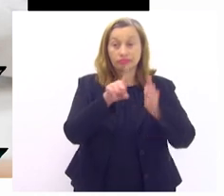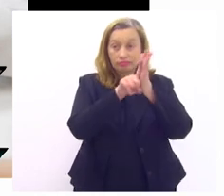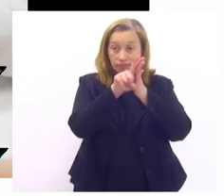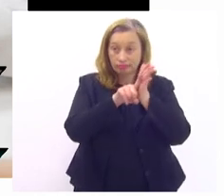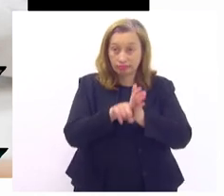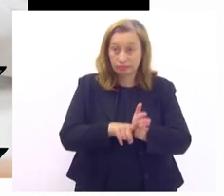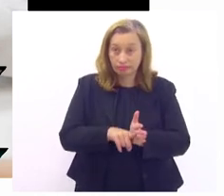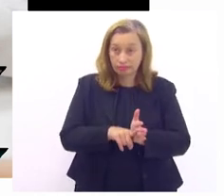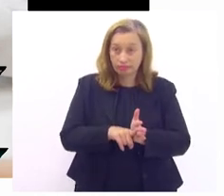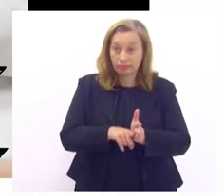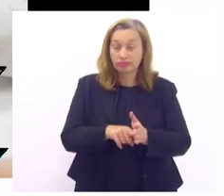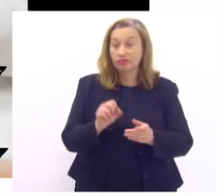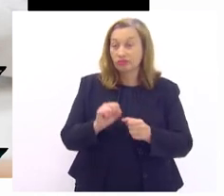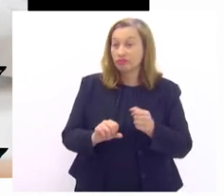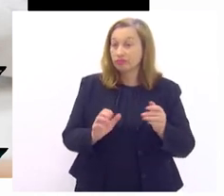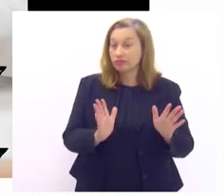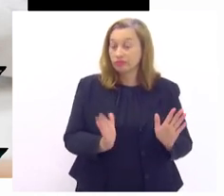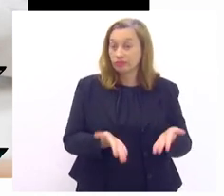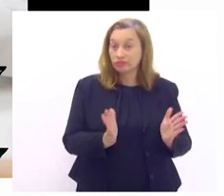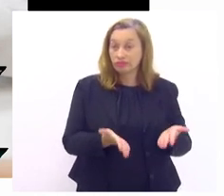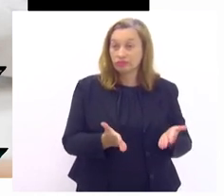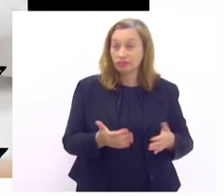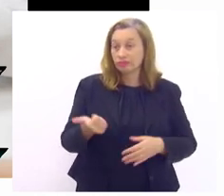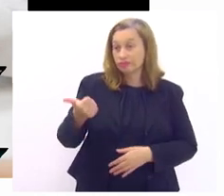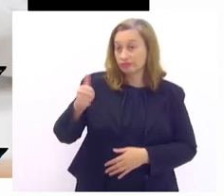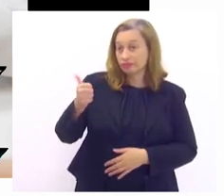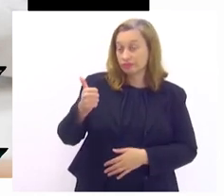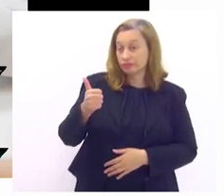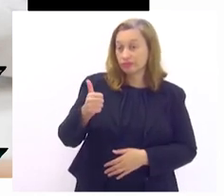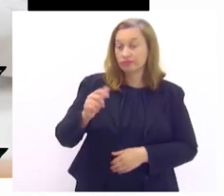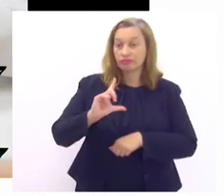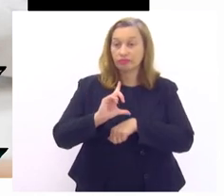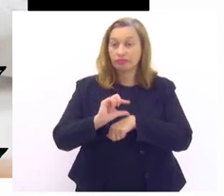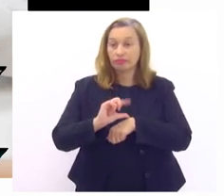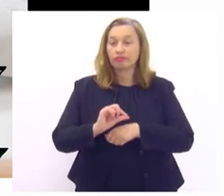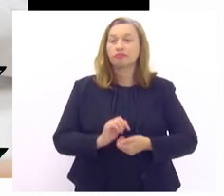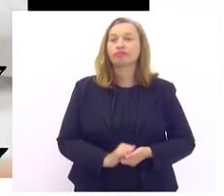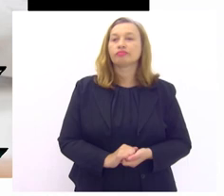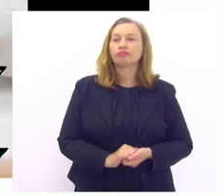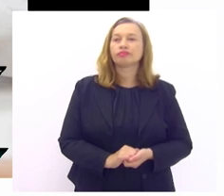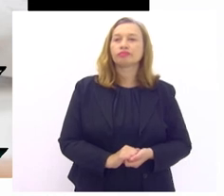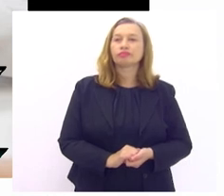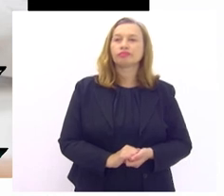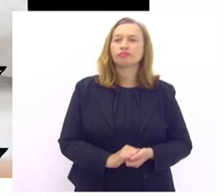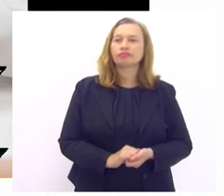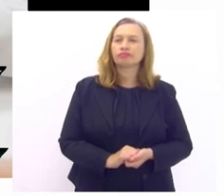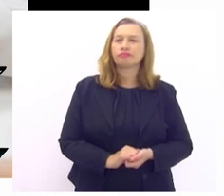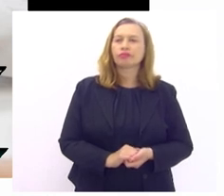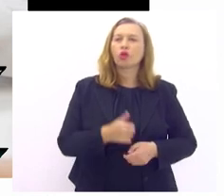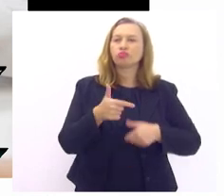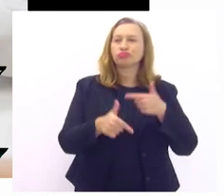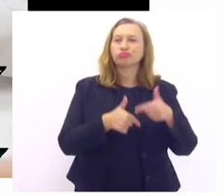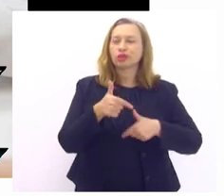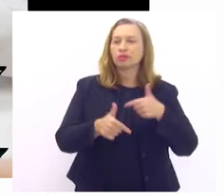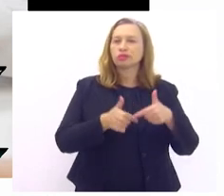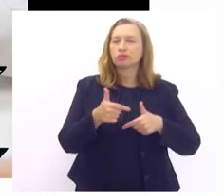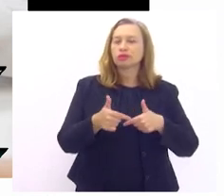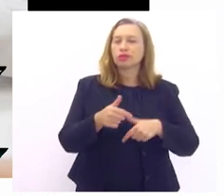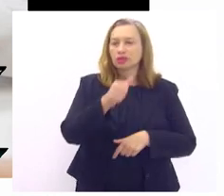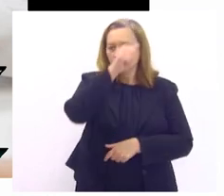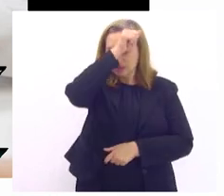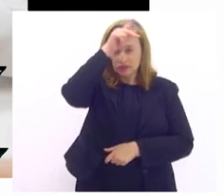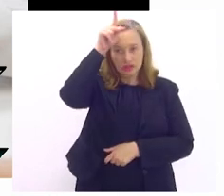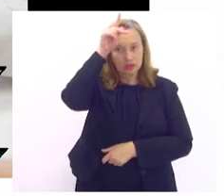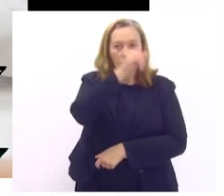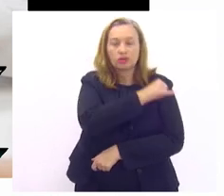que a gente vai aplicar agora a partir das 11 horas pode ir passando nós fizemos um trabalho na prefeitura do